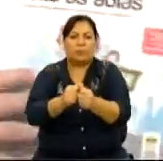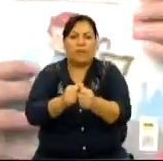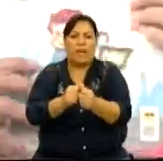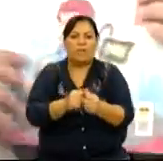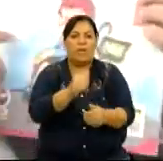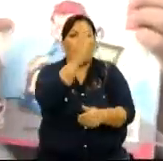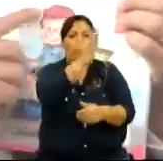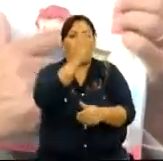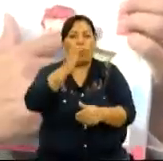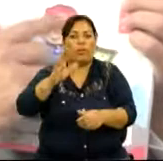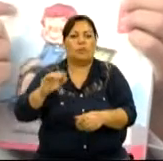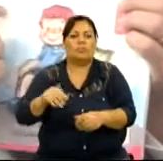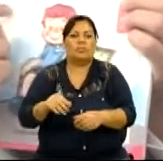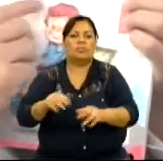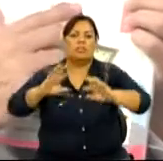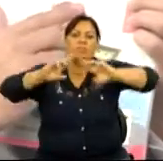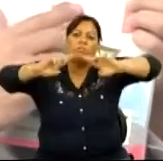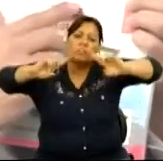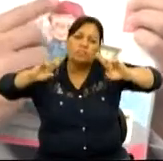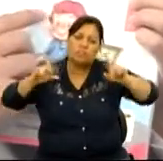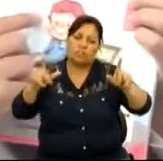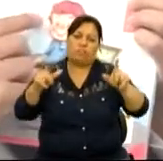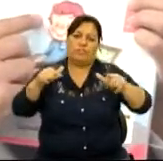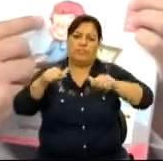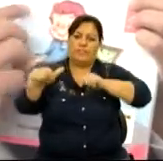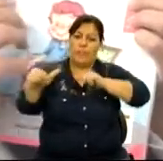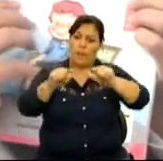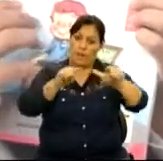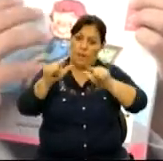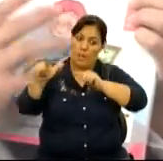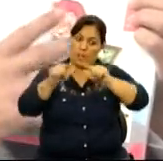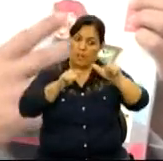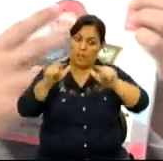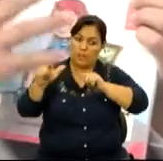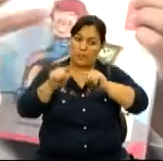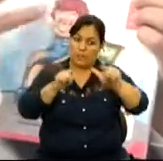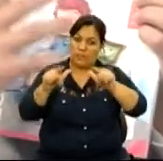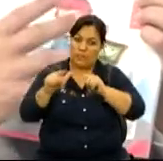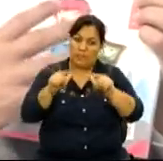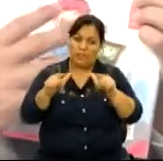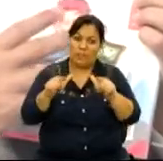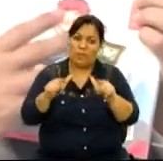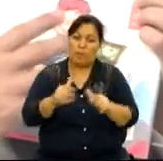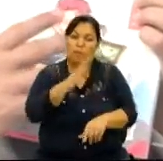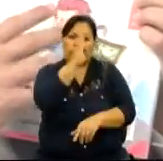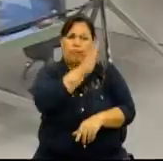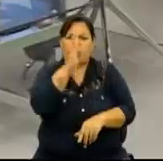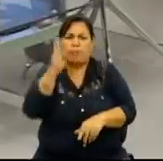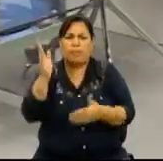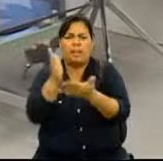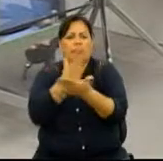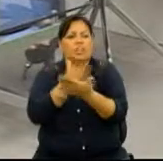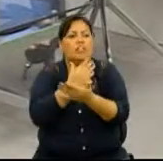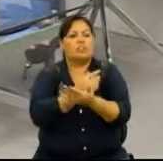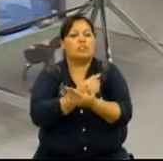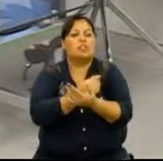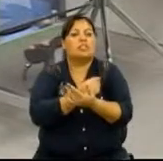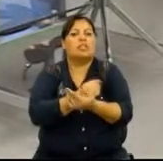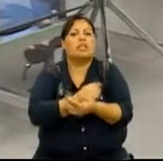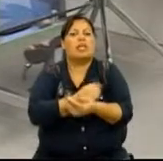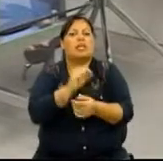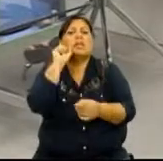E isso aqui é uma coleção, por sinal, que trata da questão de diferenças. Ela trabalha a coleção,